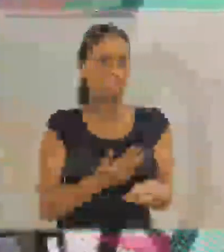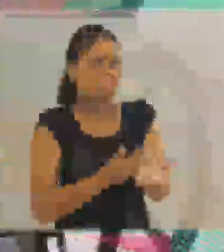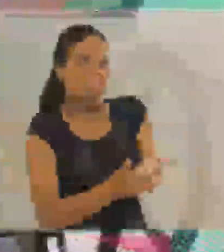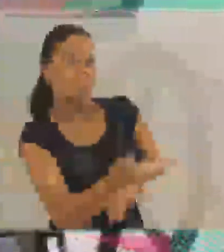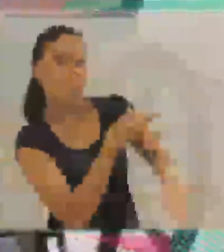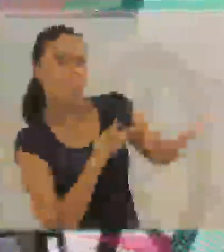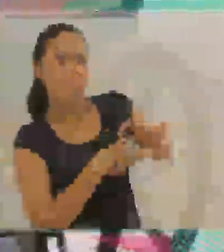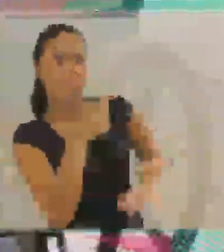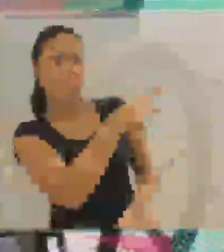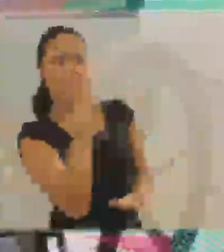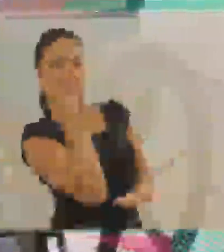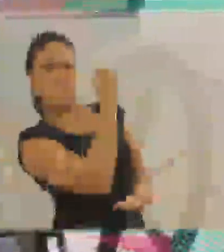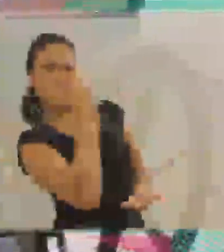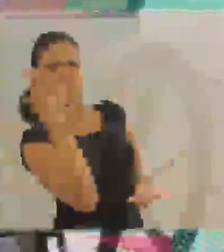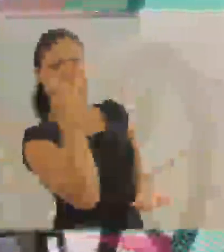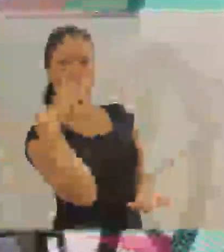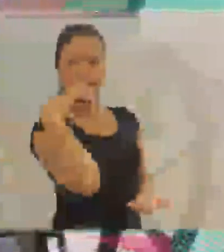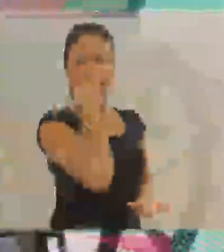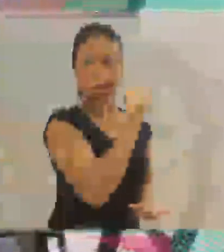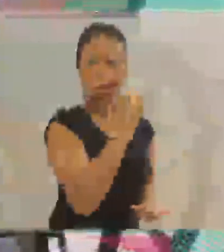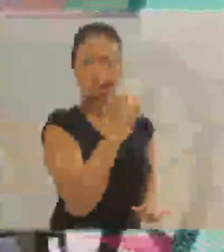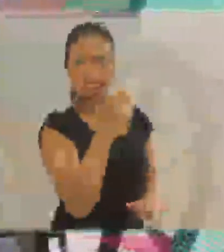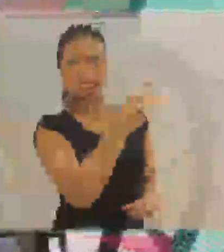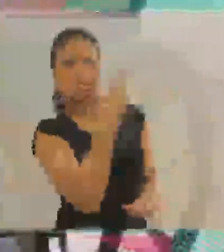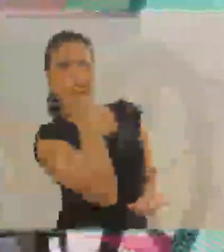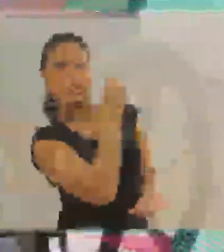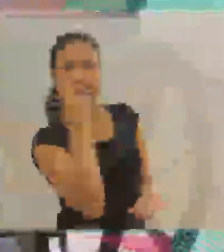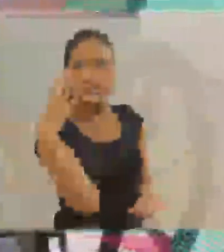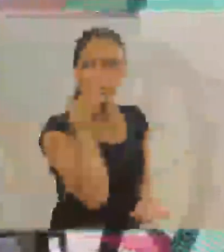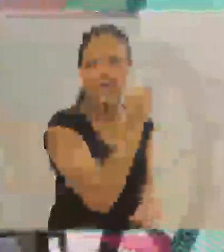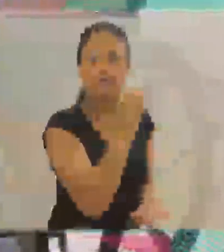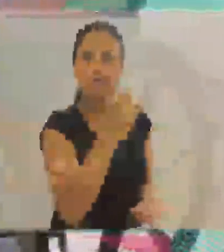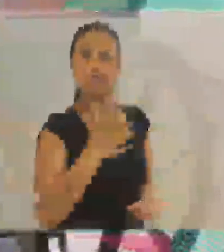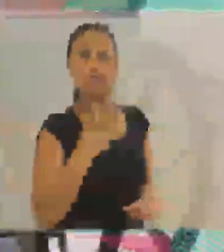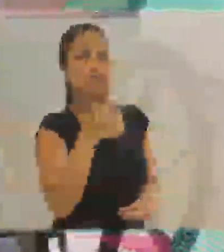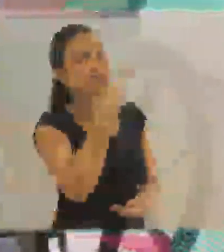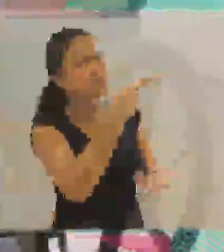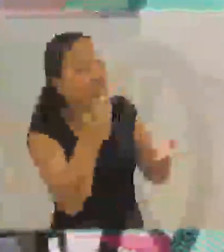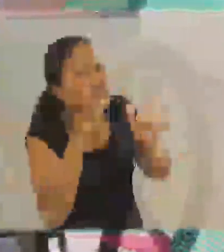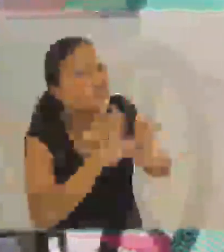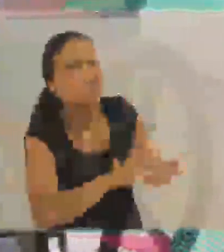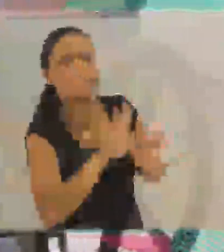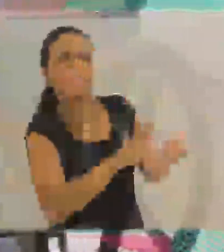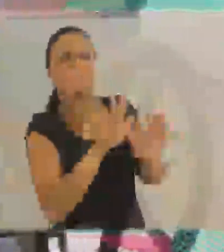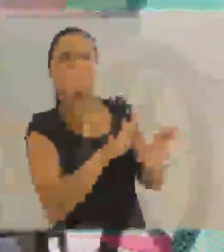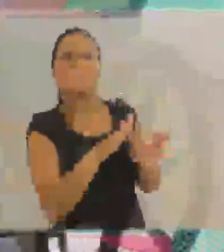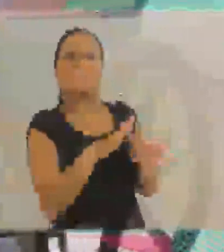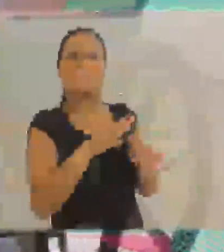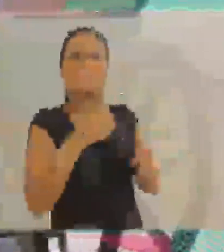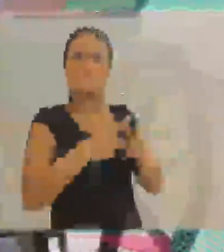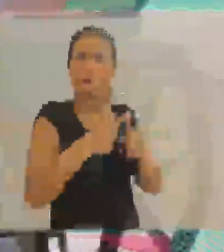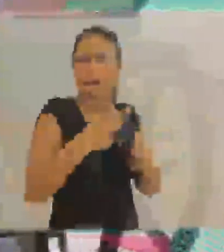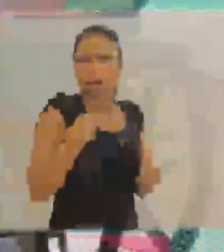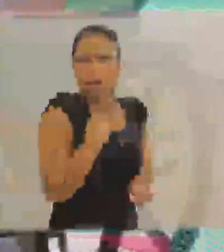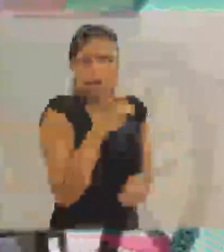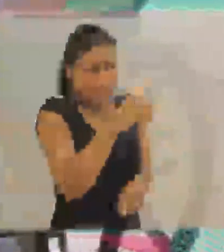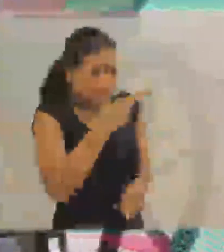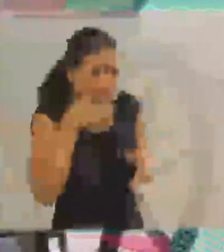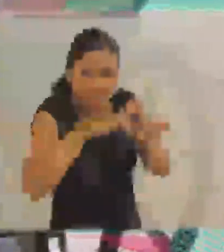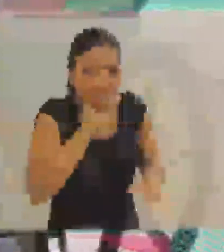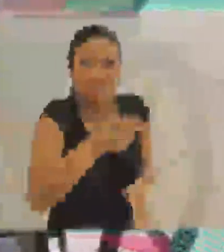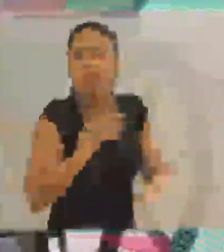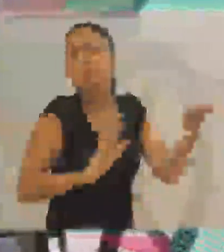Olha, no começo da relação, ele falava muito rápido. Ele falava tão rápido que eu parava assim,